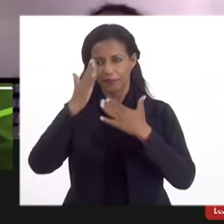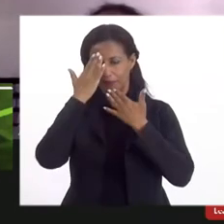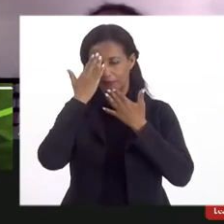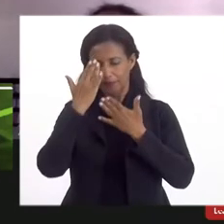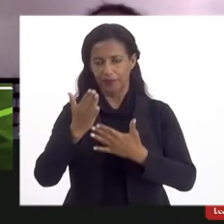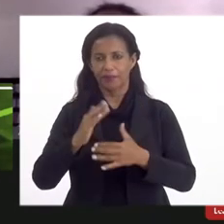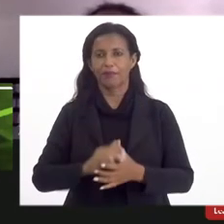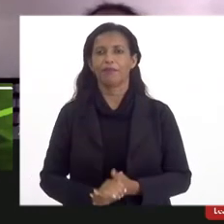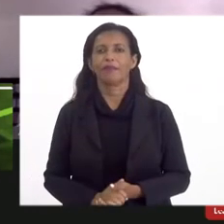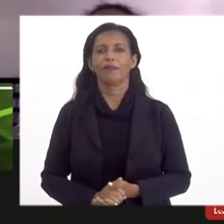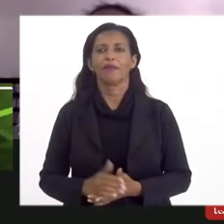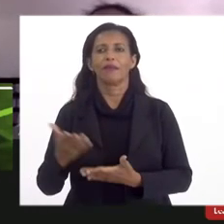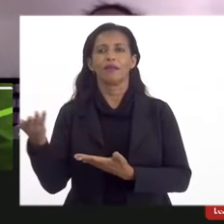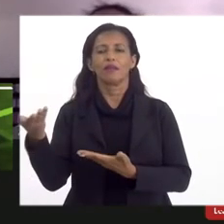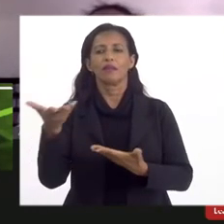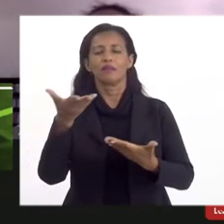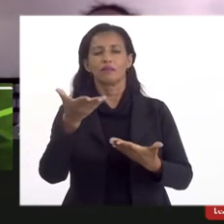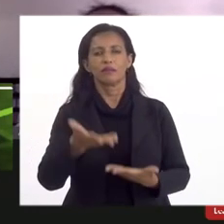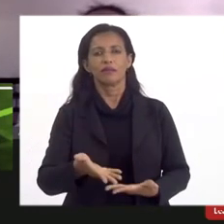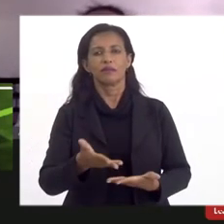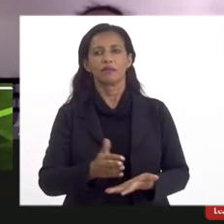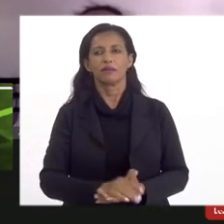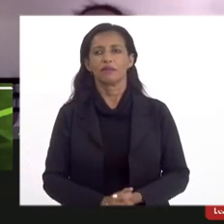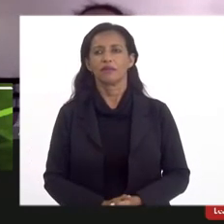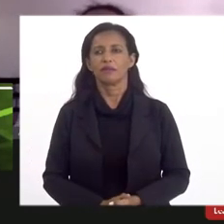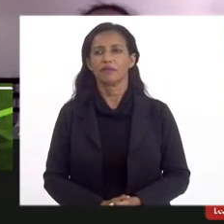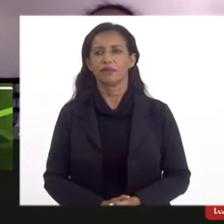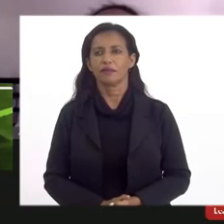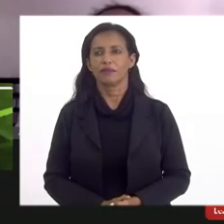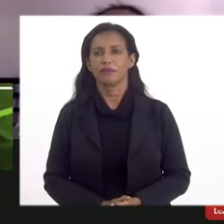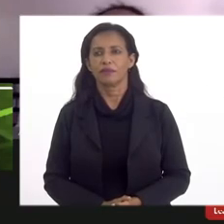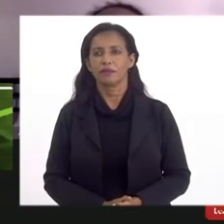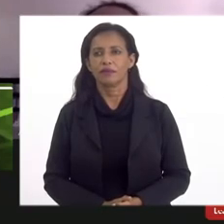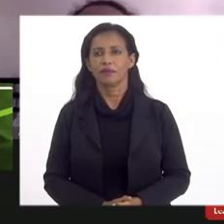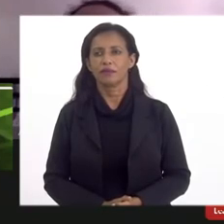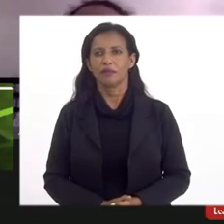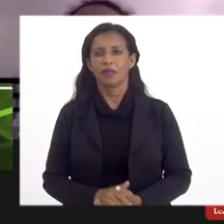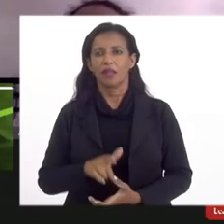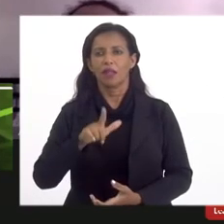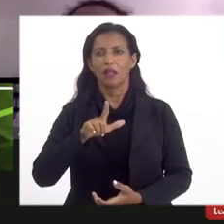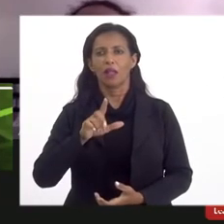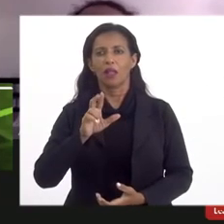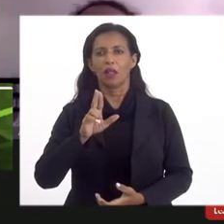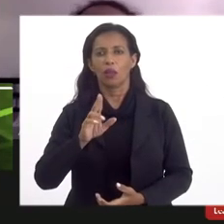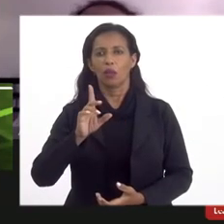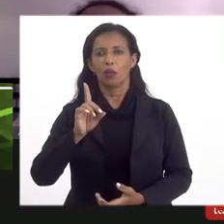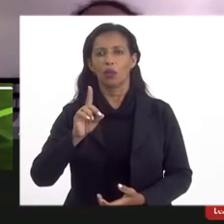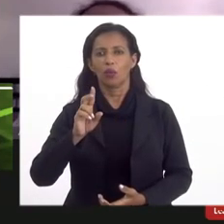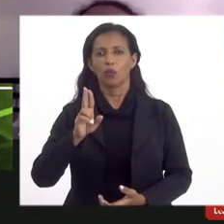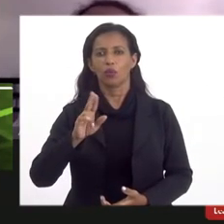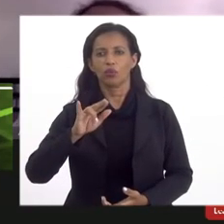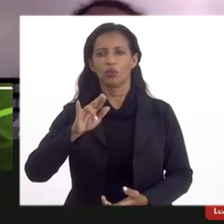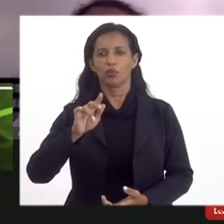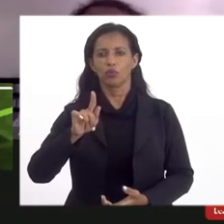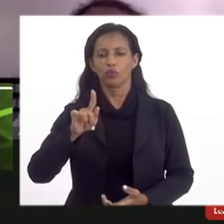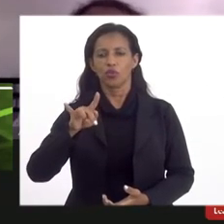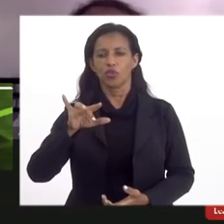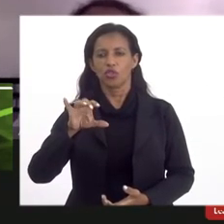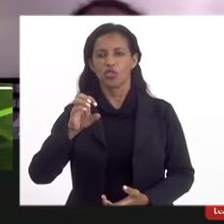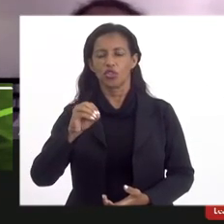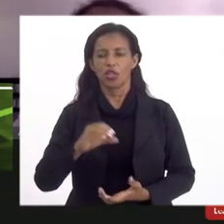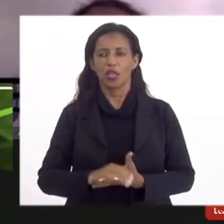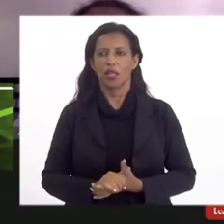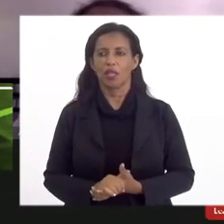eu quero chamar para fazer uso da palavra agora o senhor Ludo Gério Antônio da Silva presidente do Conselho